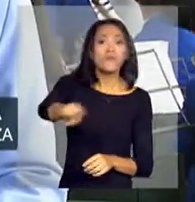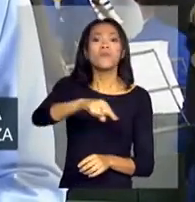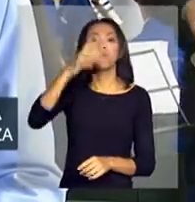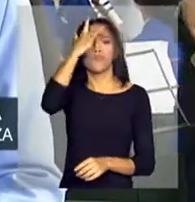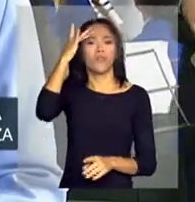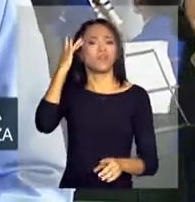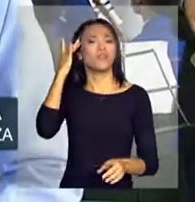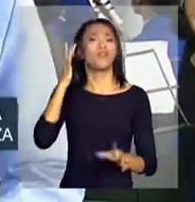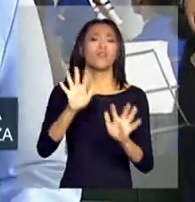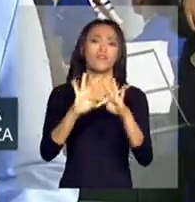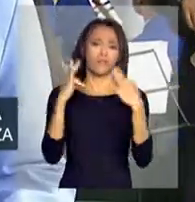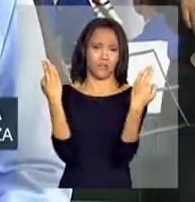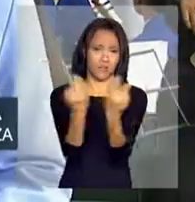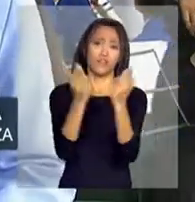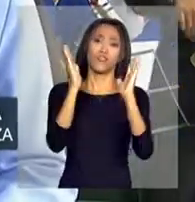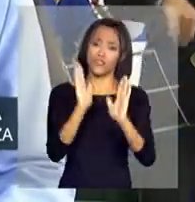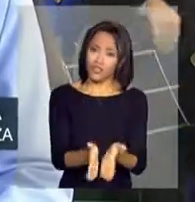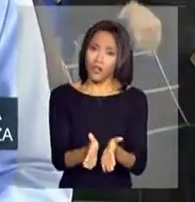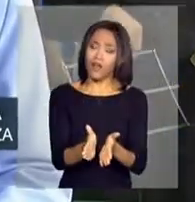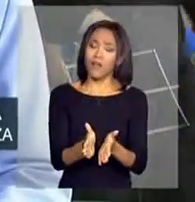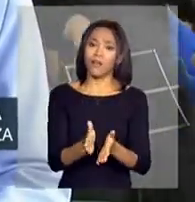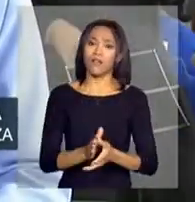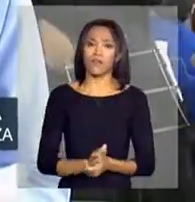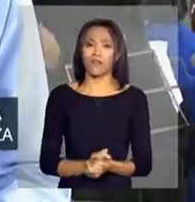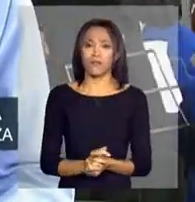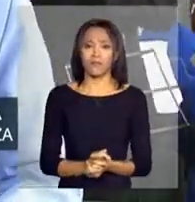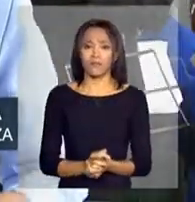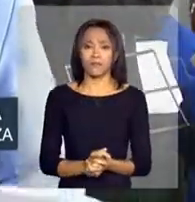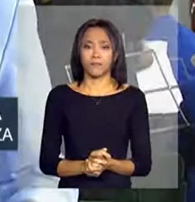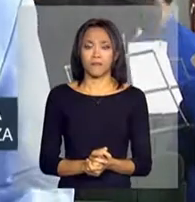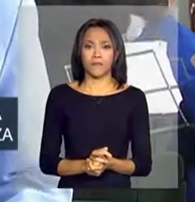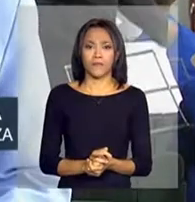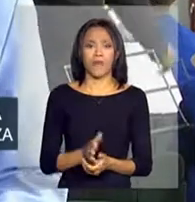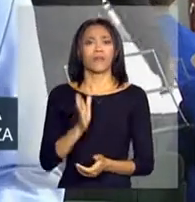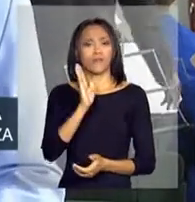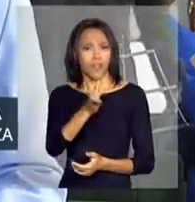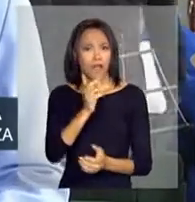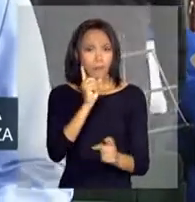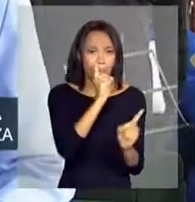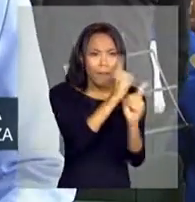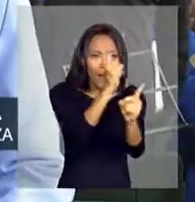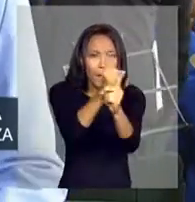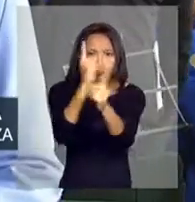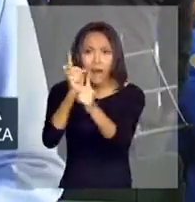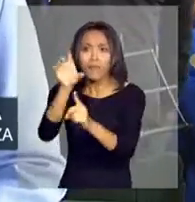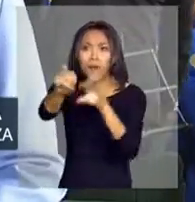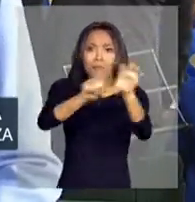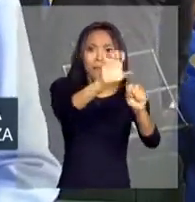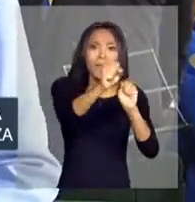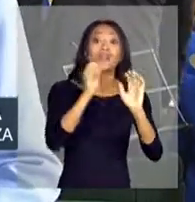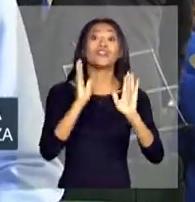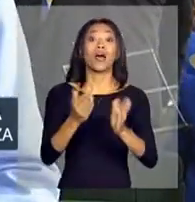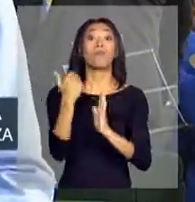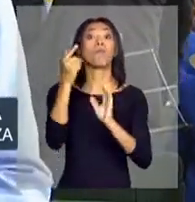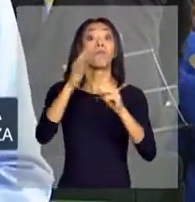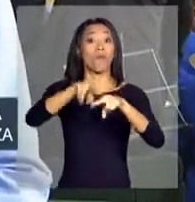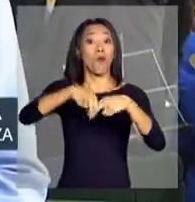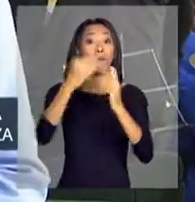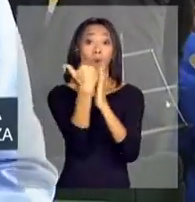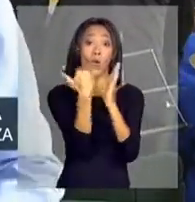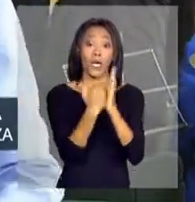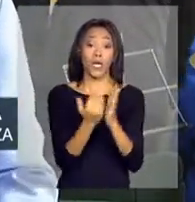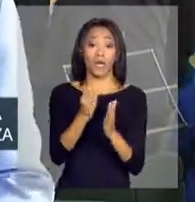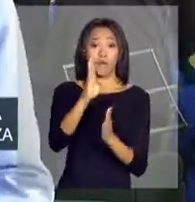extrema pobreza já haviam sido encontradas por meio do programa Busca